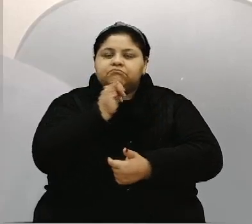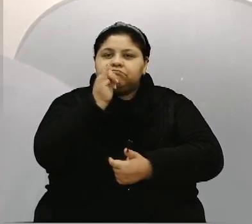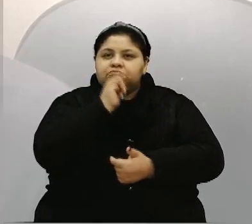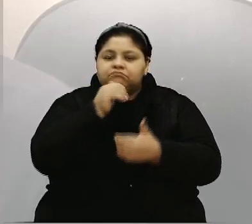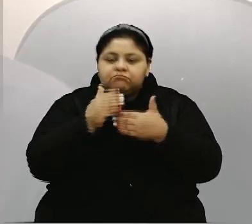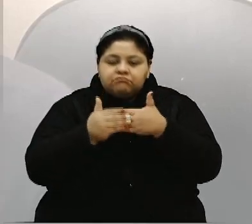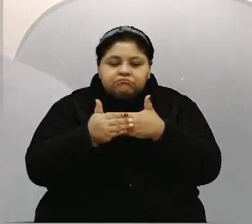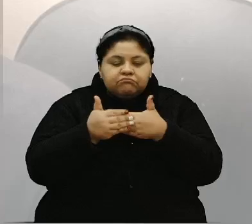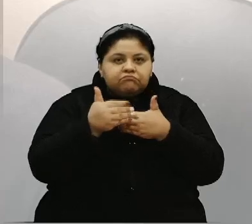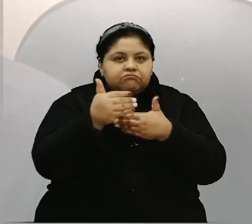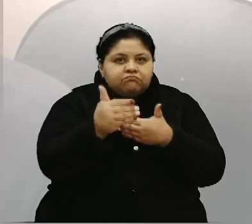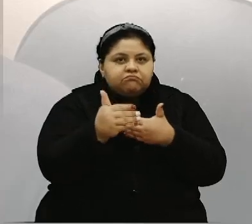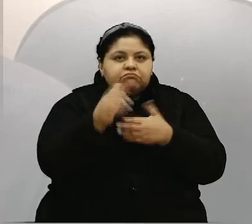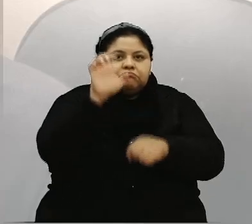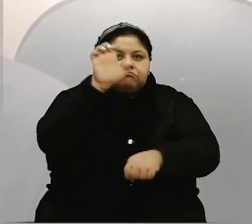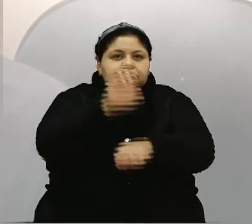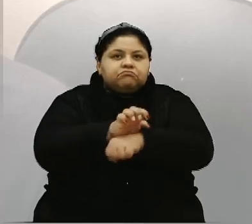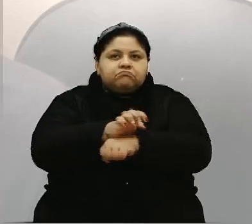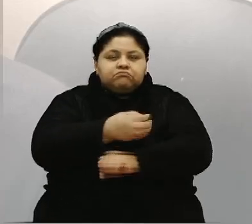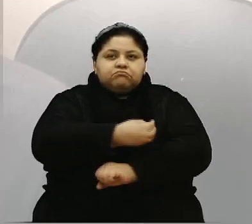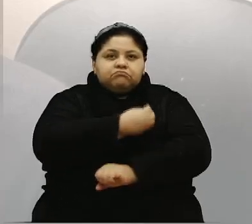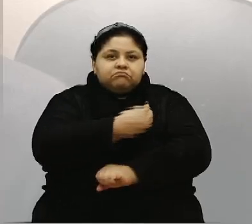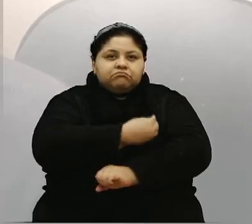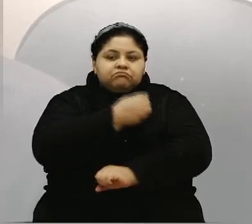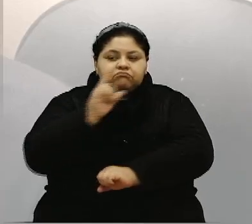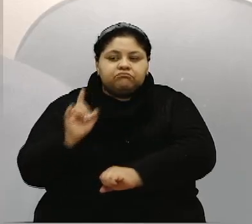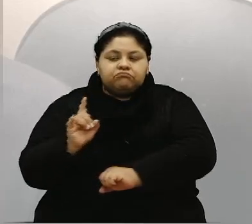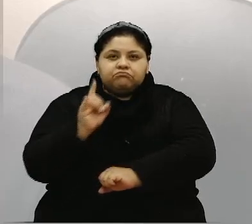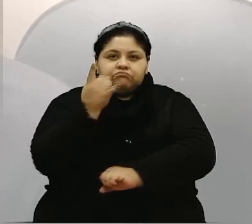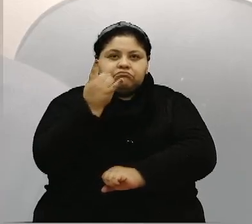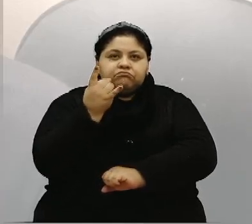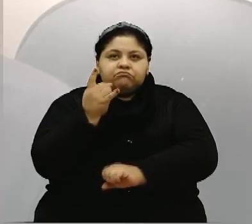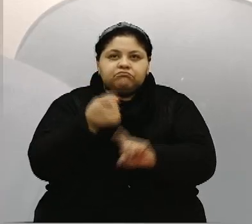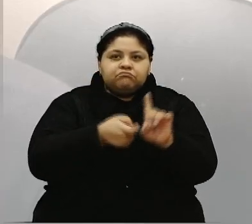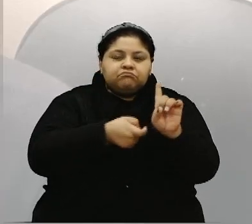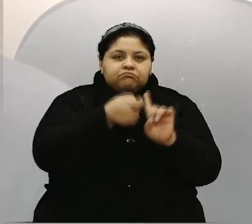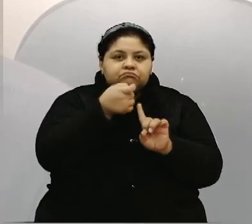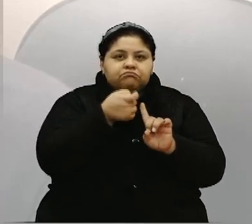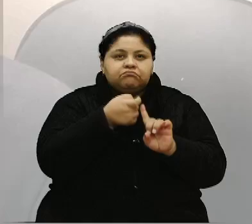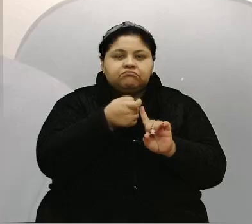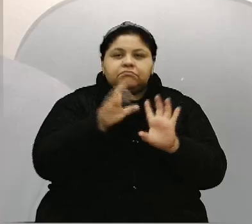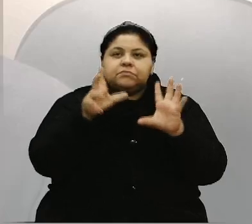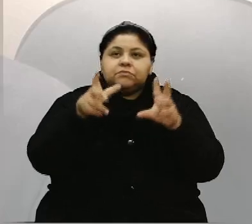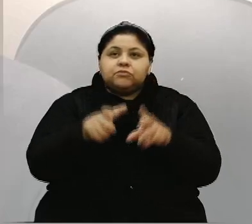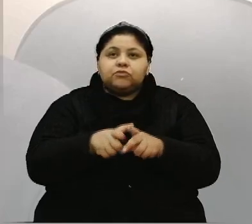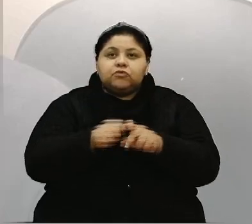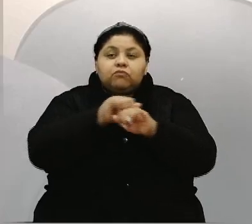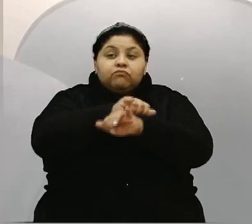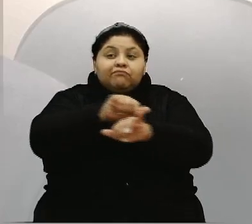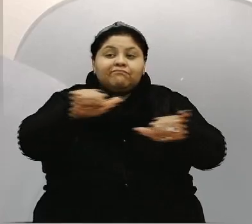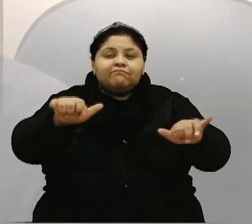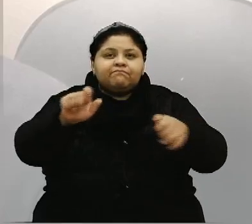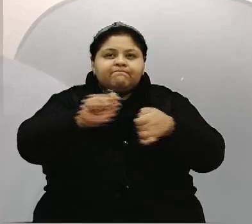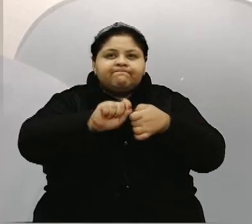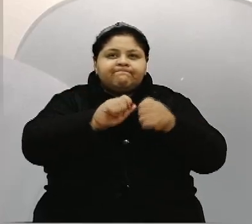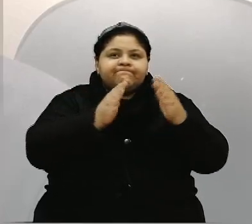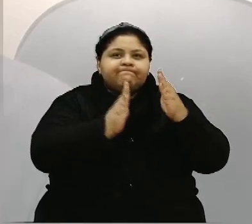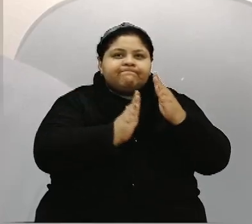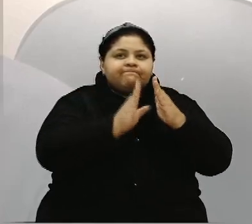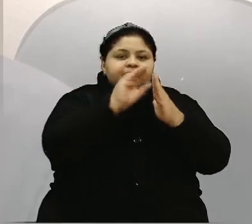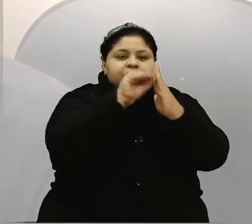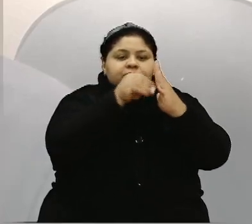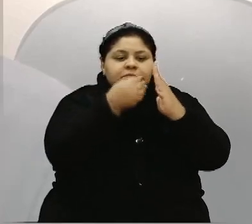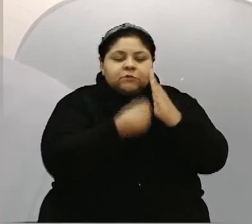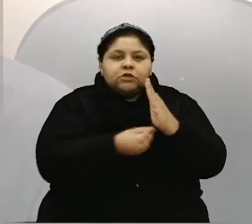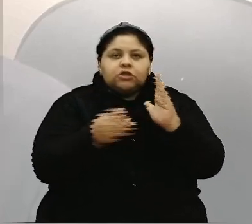todo esse processo que o Estado do Rio Grande do Sul viveu nos últimos meses, toda essa campanha feita na Igreja e tudo o que eles